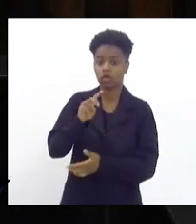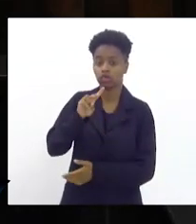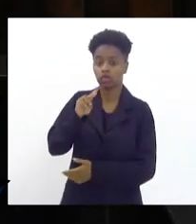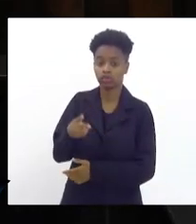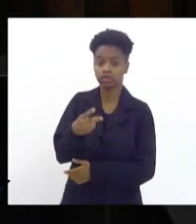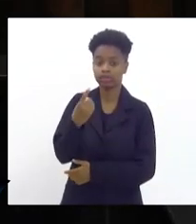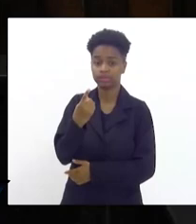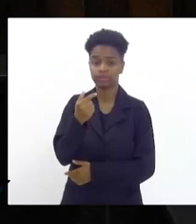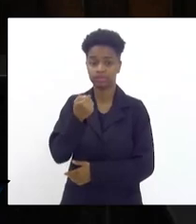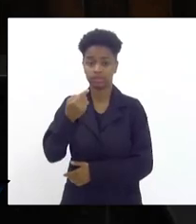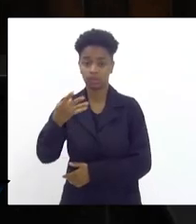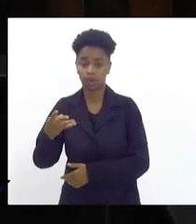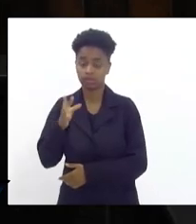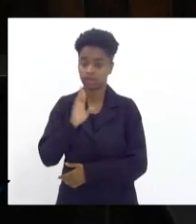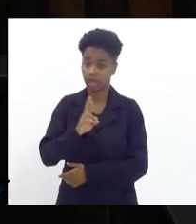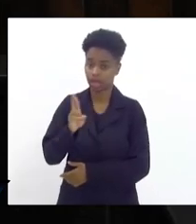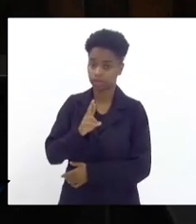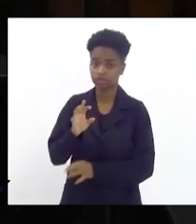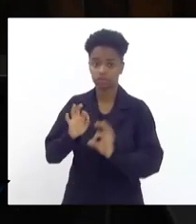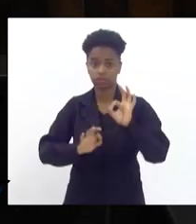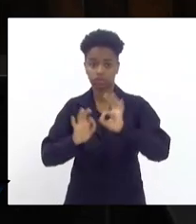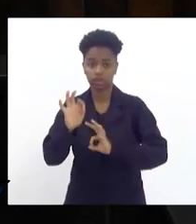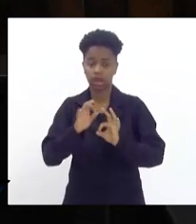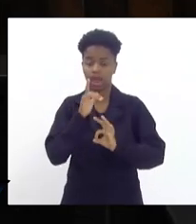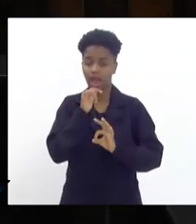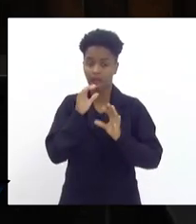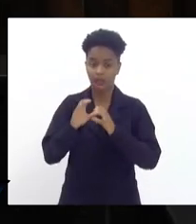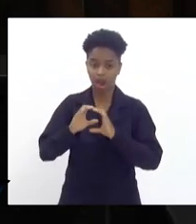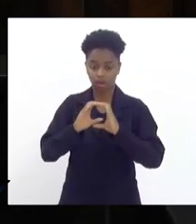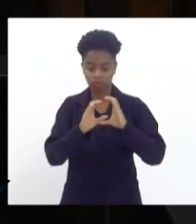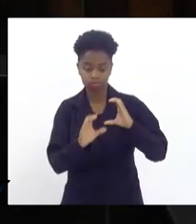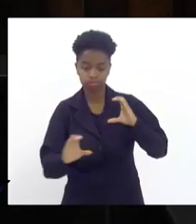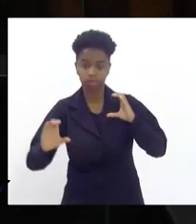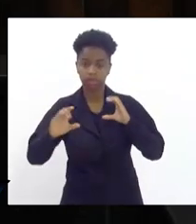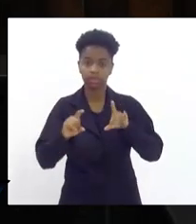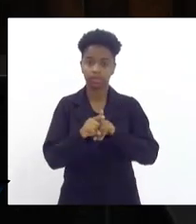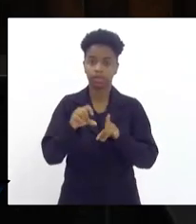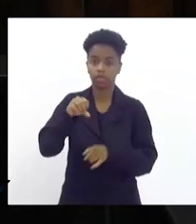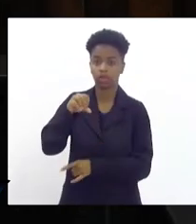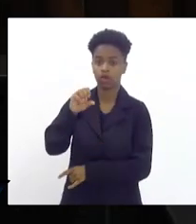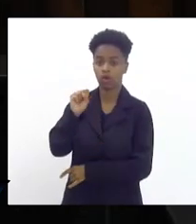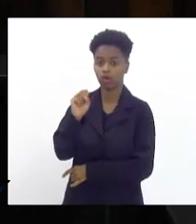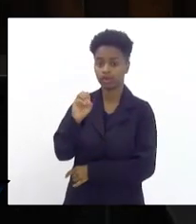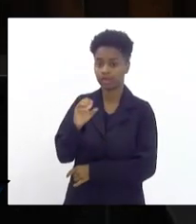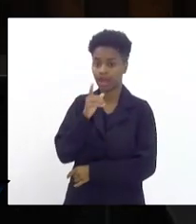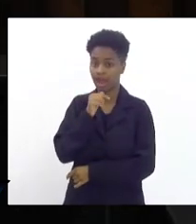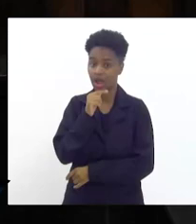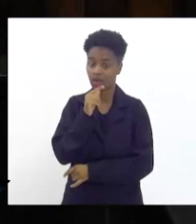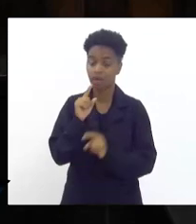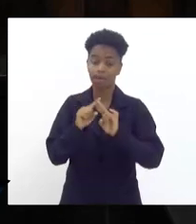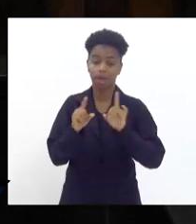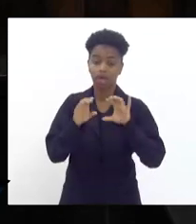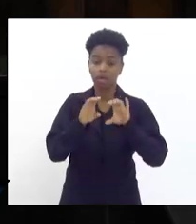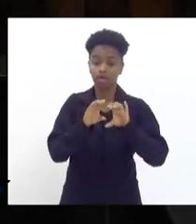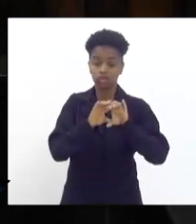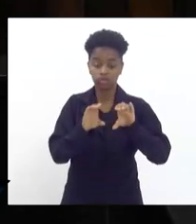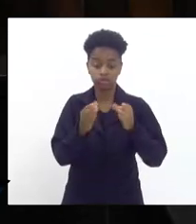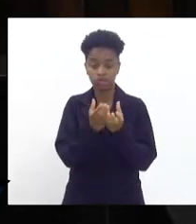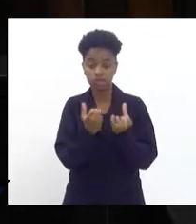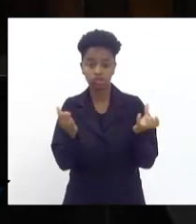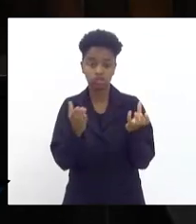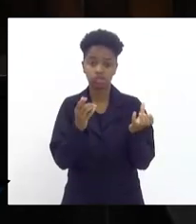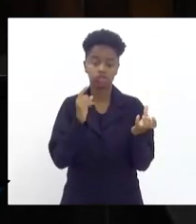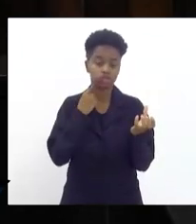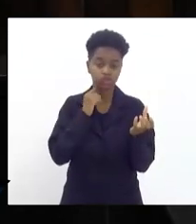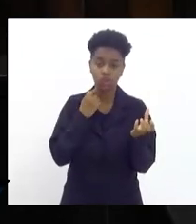reais para a instalação de esgoto e 980 para a água porém o esgoto ela não está fazendo a instalação de